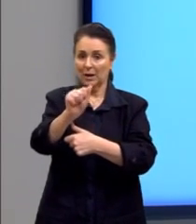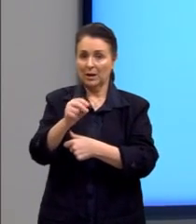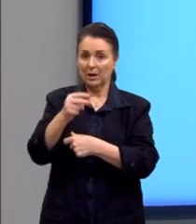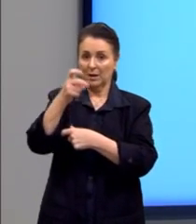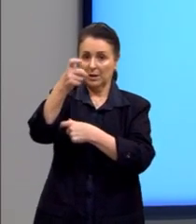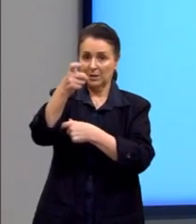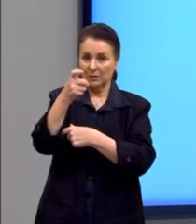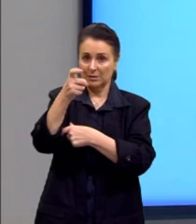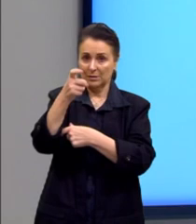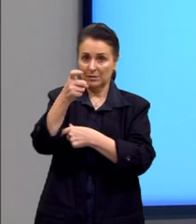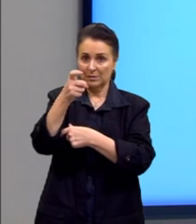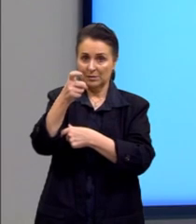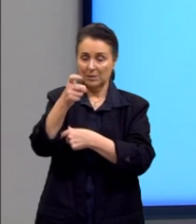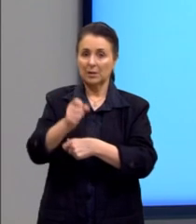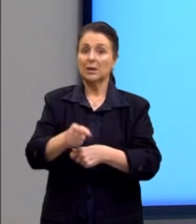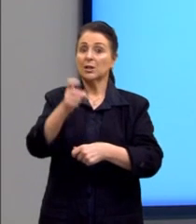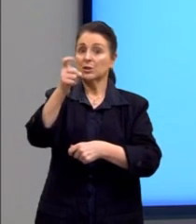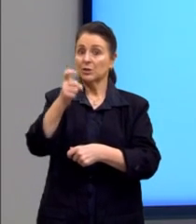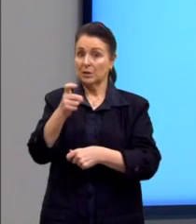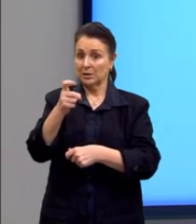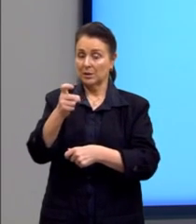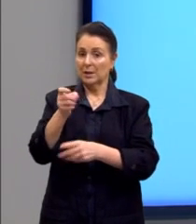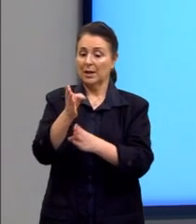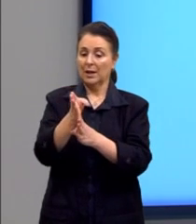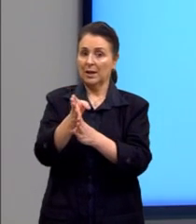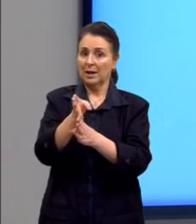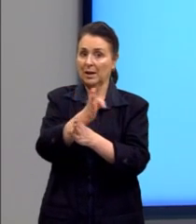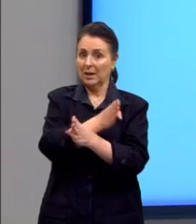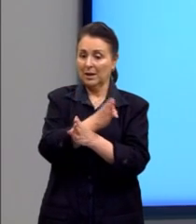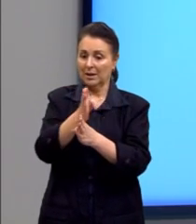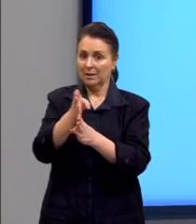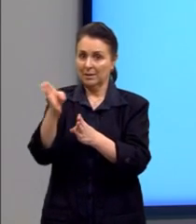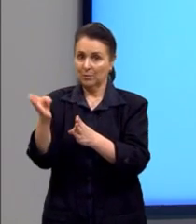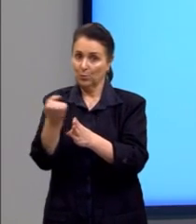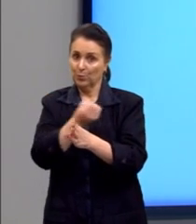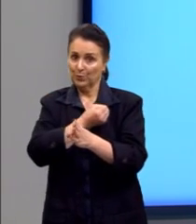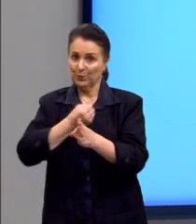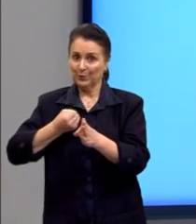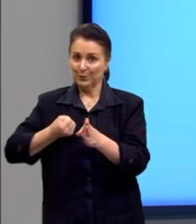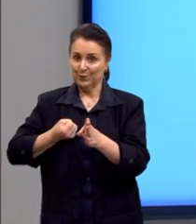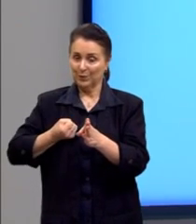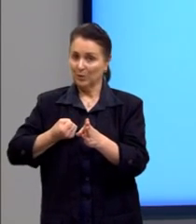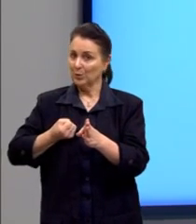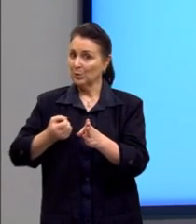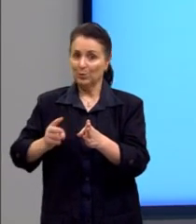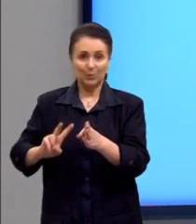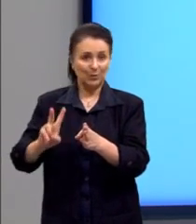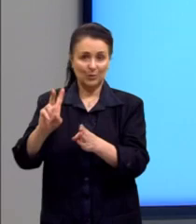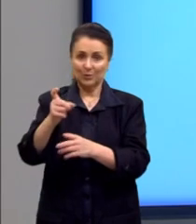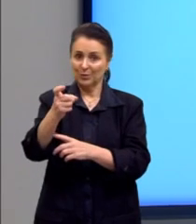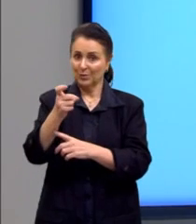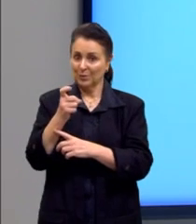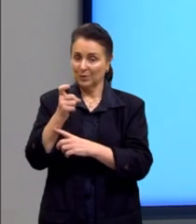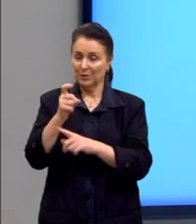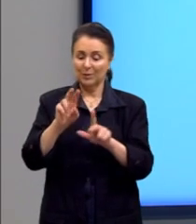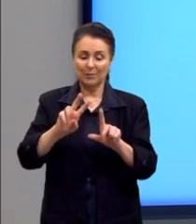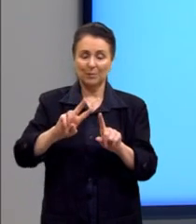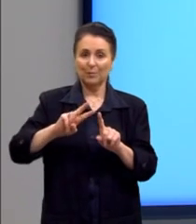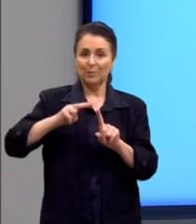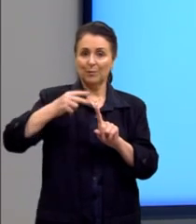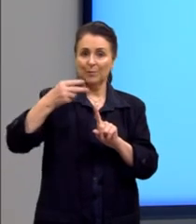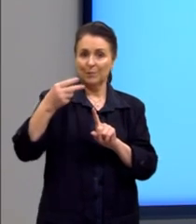sendo x, né? Os números reais, não tem nenhum valor para x, para que essa potência